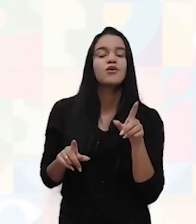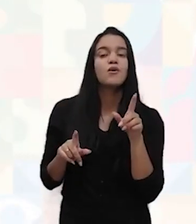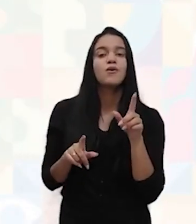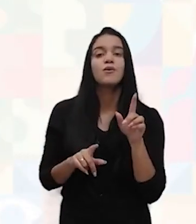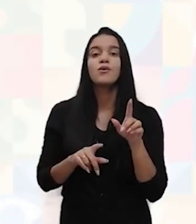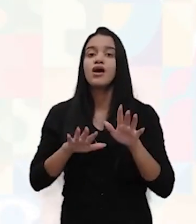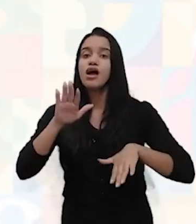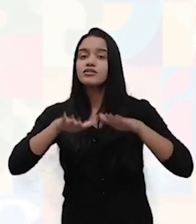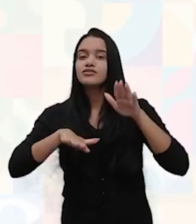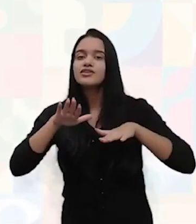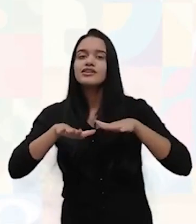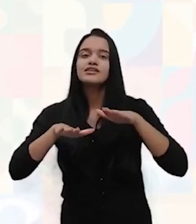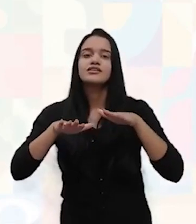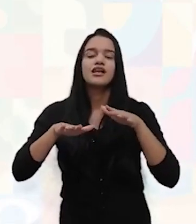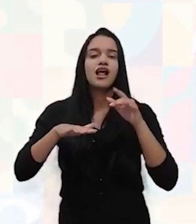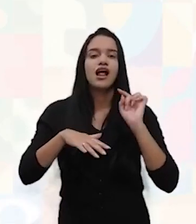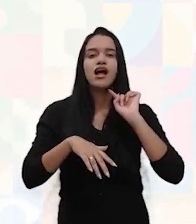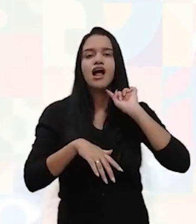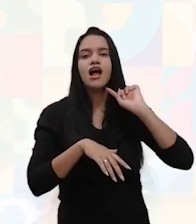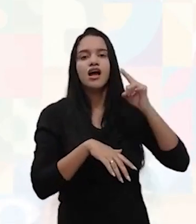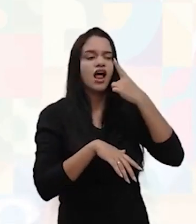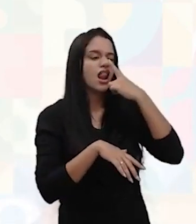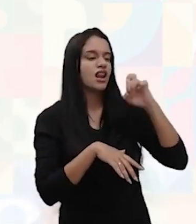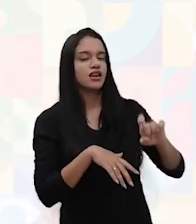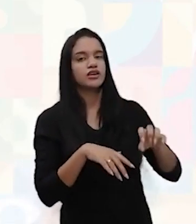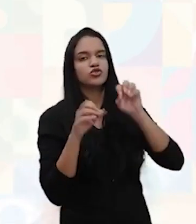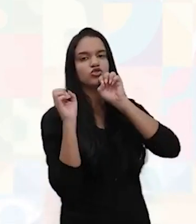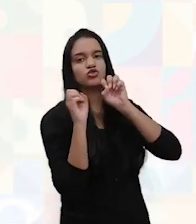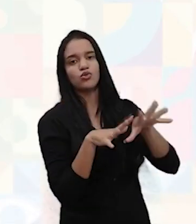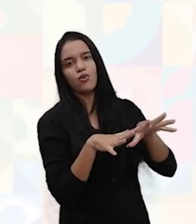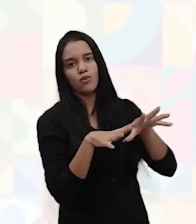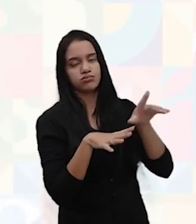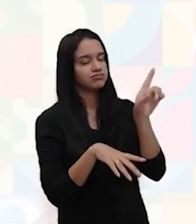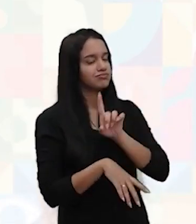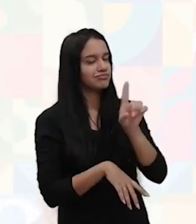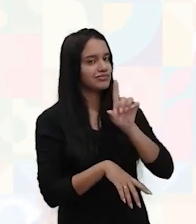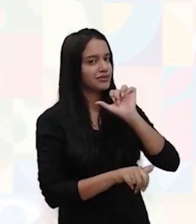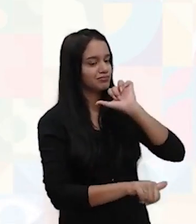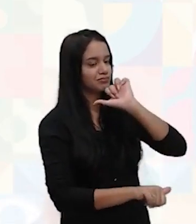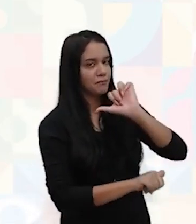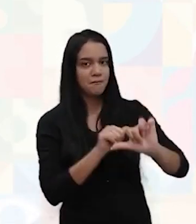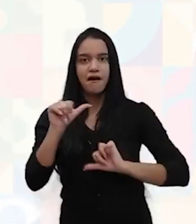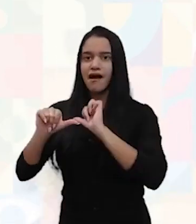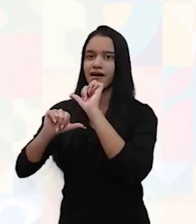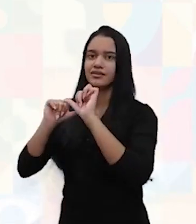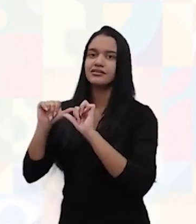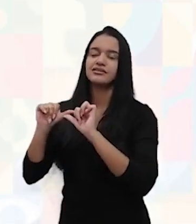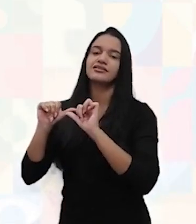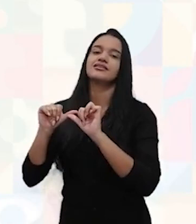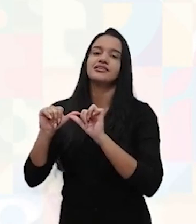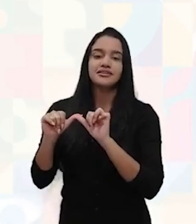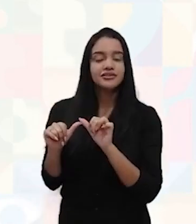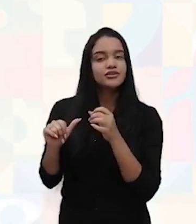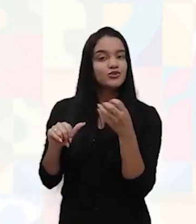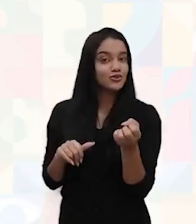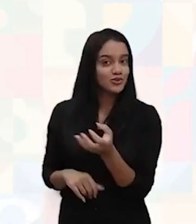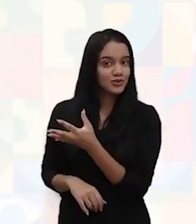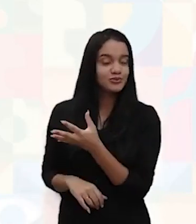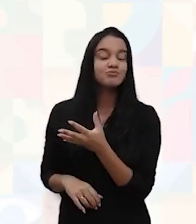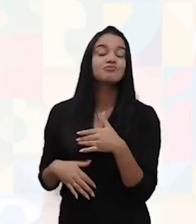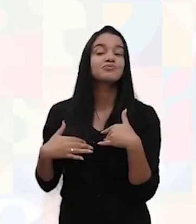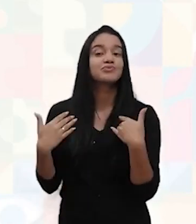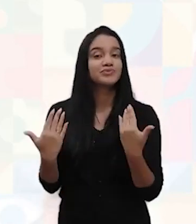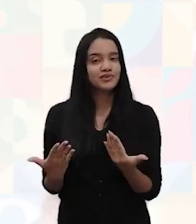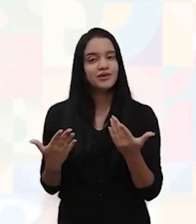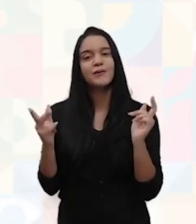aquilo que iria para o lixo, nós temos a capacidade de reciclar e transformar algo em algo, né? Então, tudo